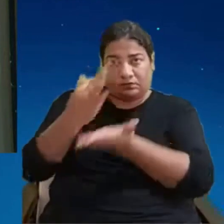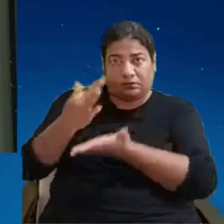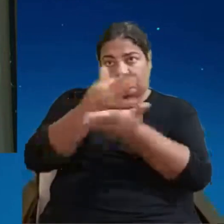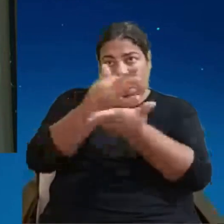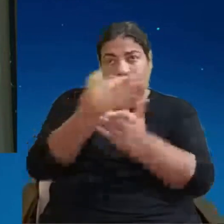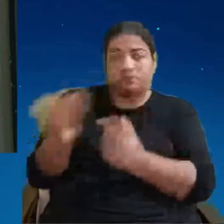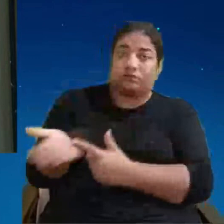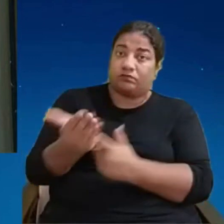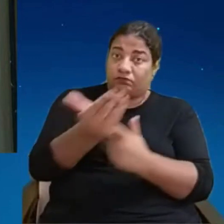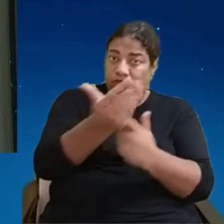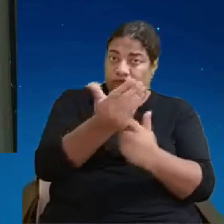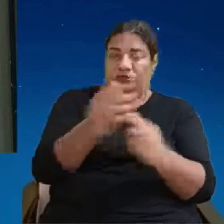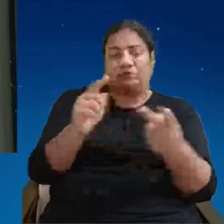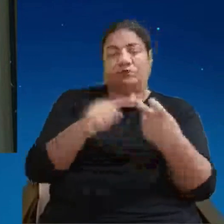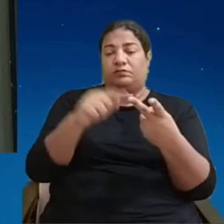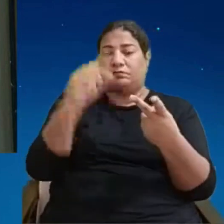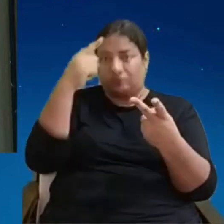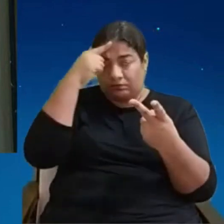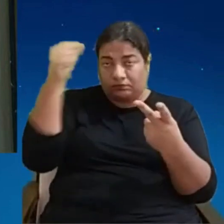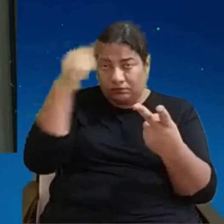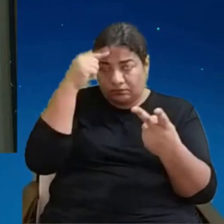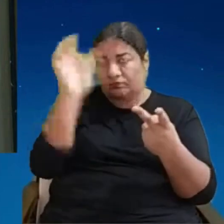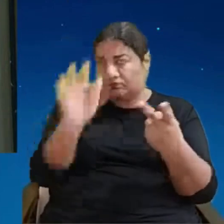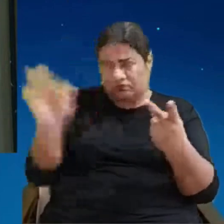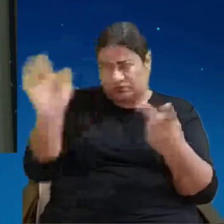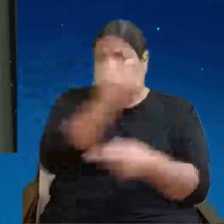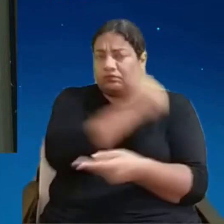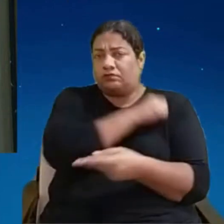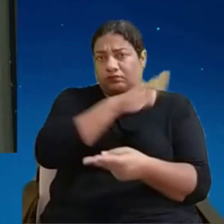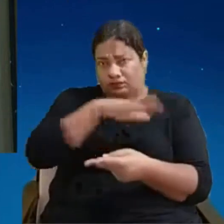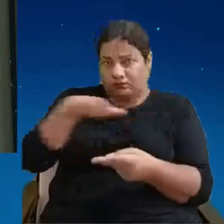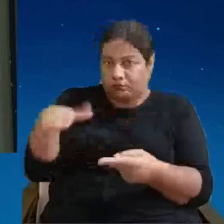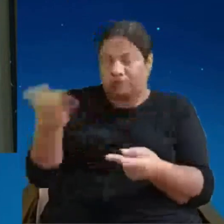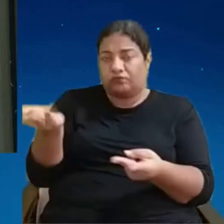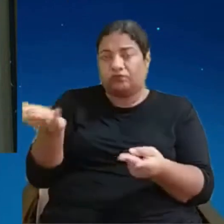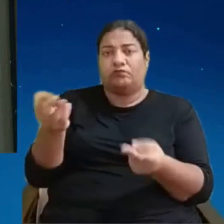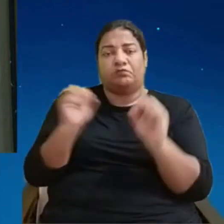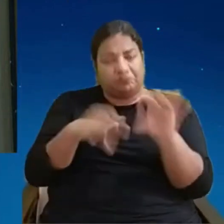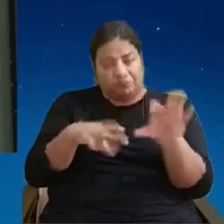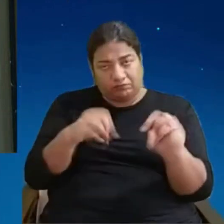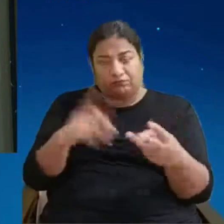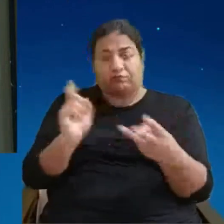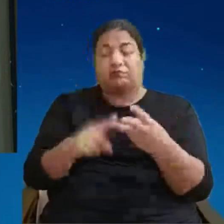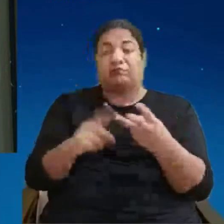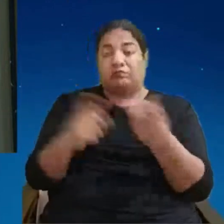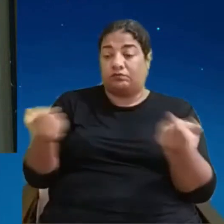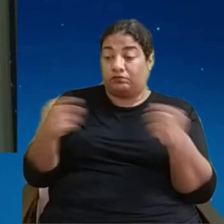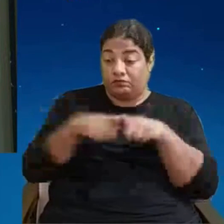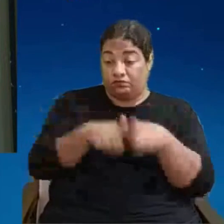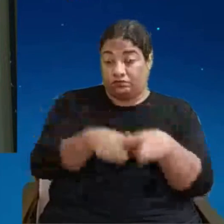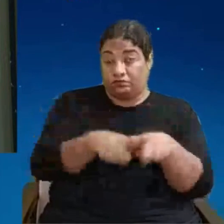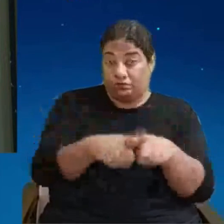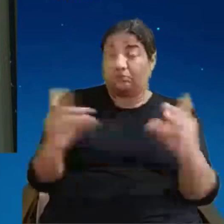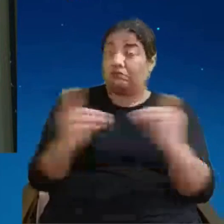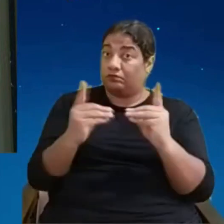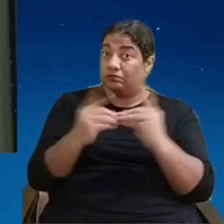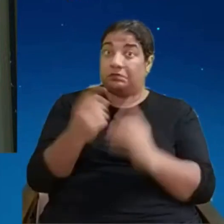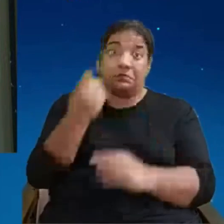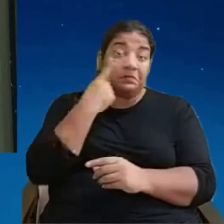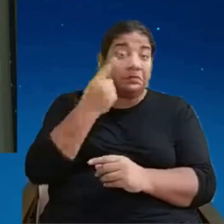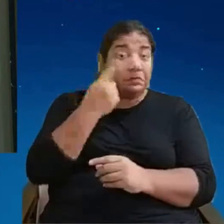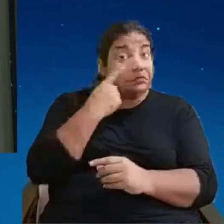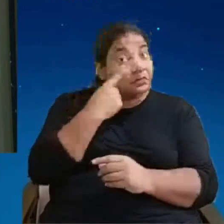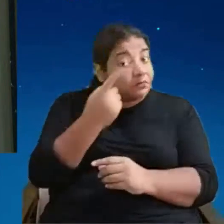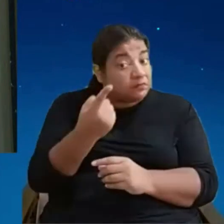universidades que são os estudantes a questão da educação os parceiros e os clientes para ver realmente o que é mais